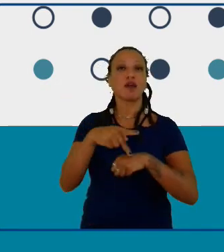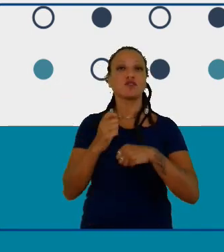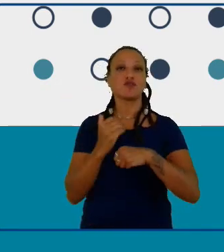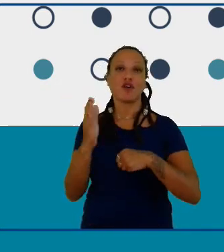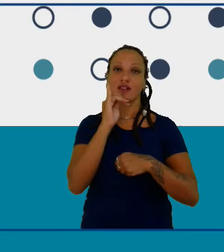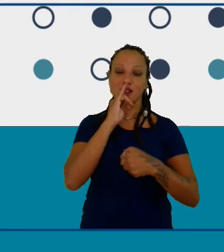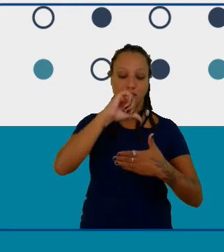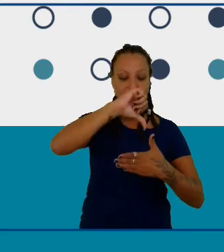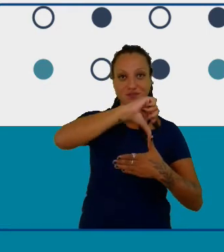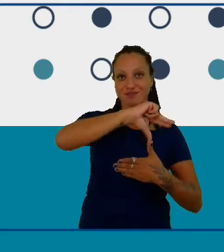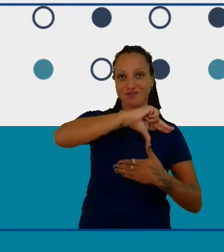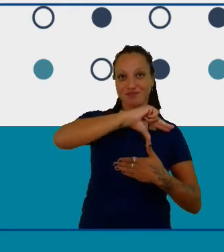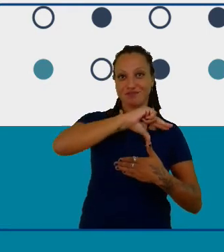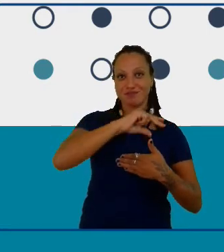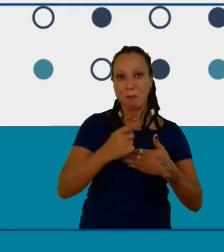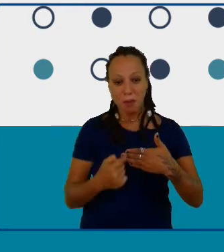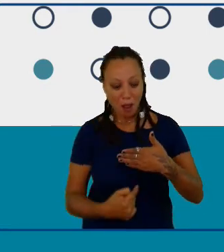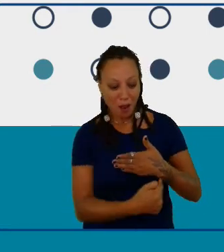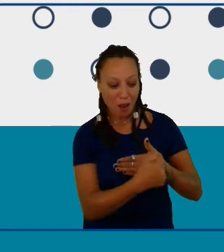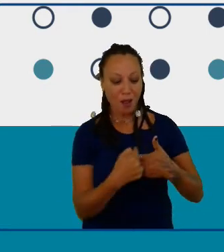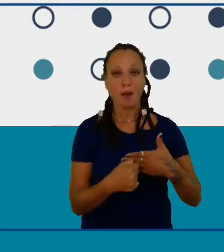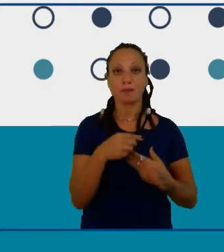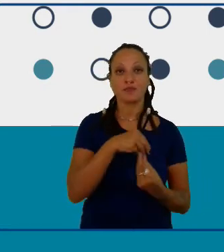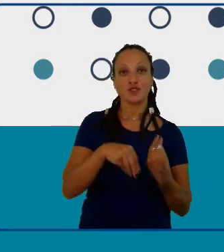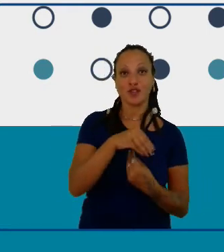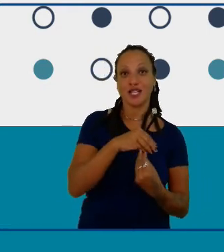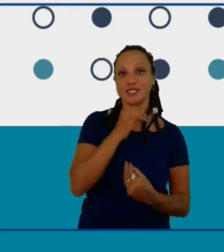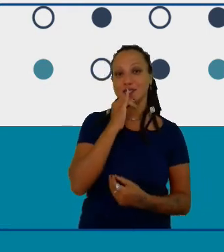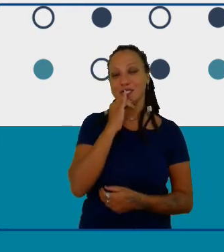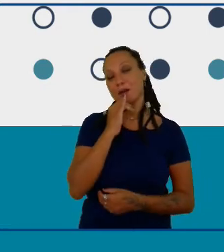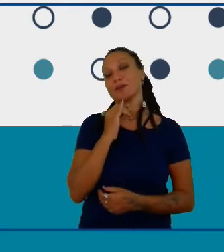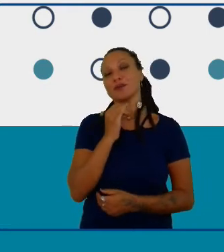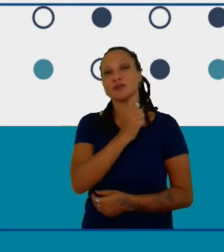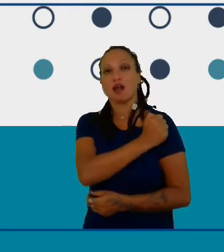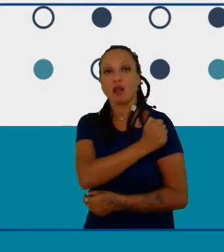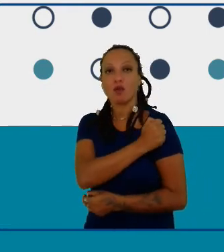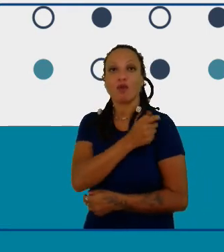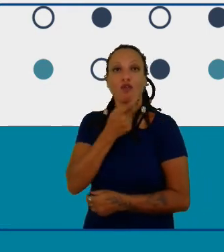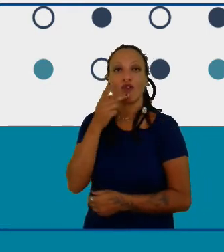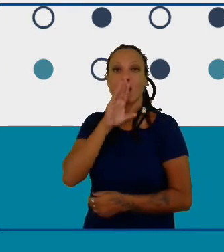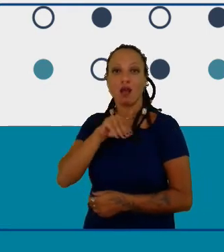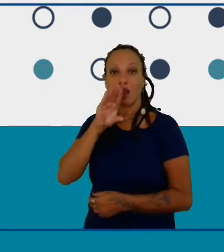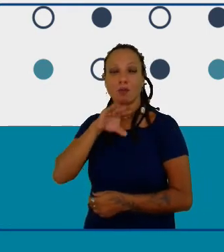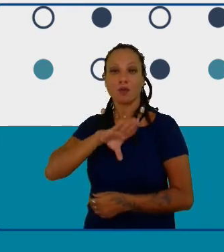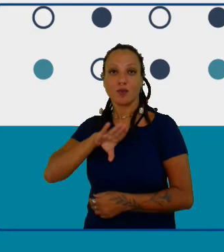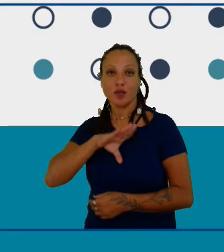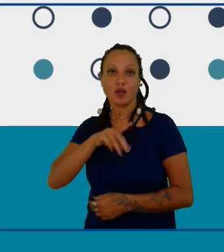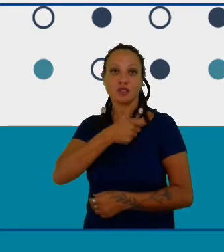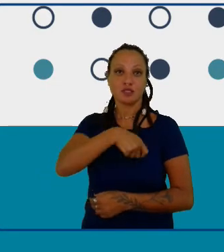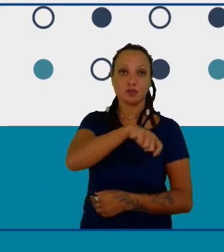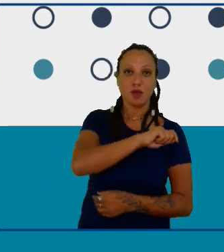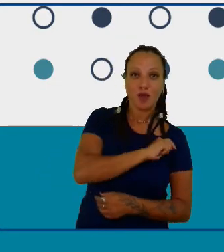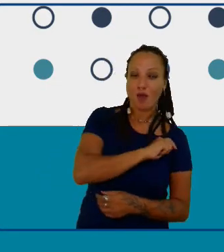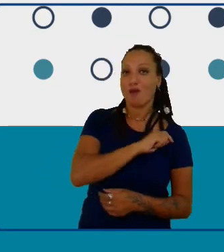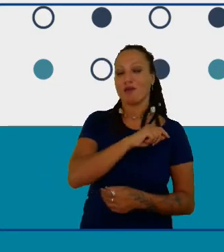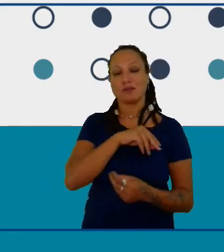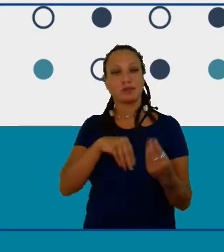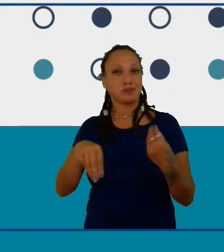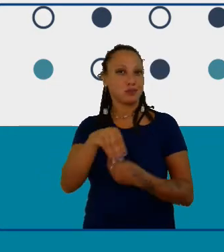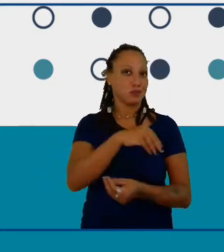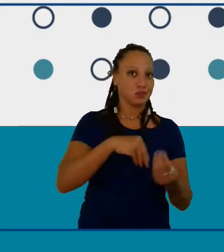espanhol e português e depois nós misturamos estudantes que falavam inglês, espanhol e português e aí imagina né eu